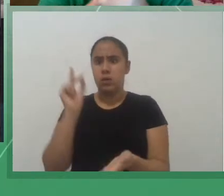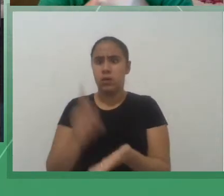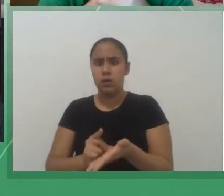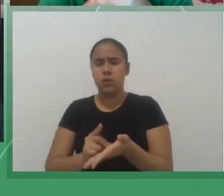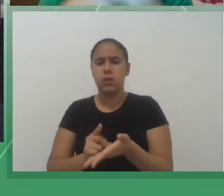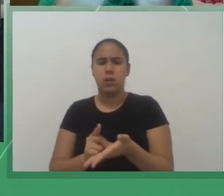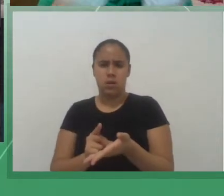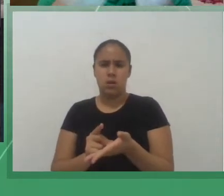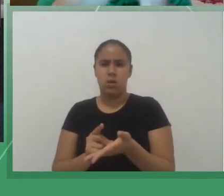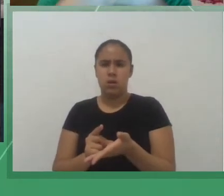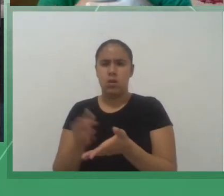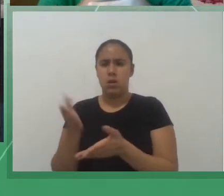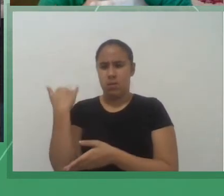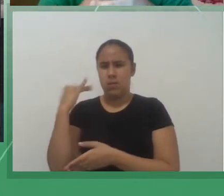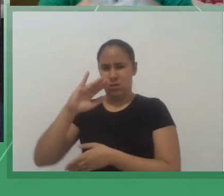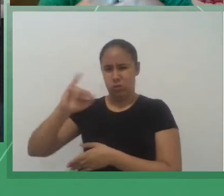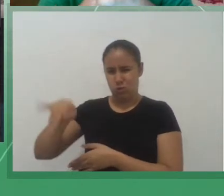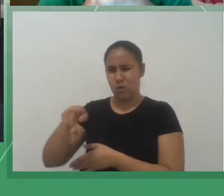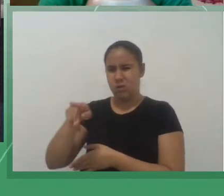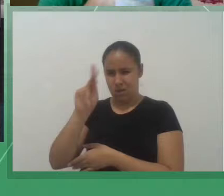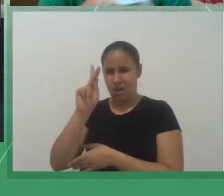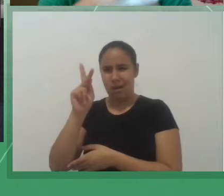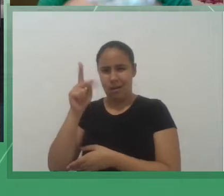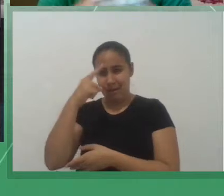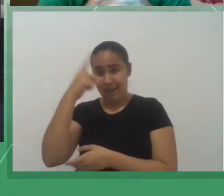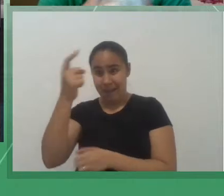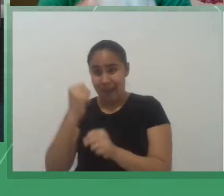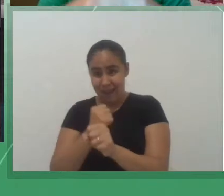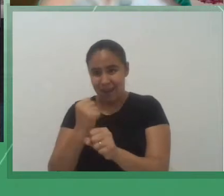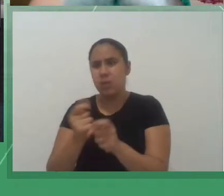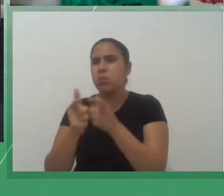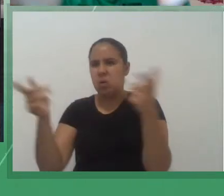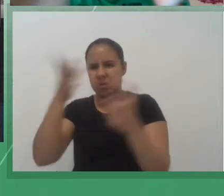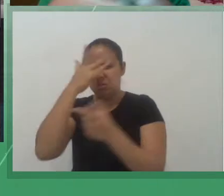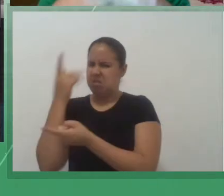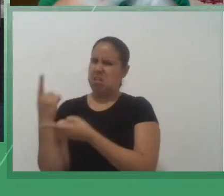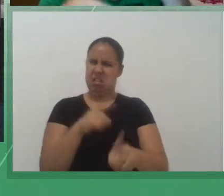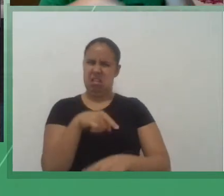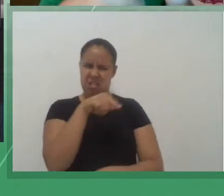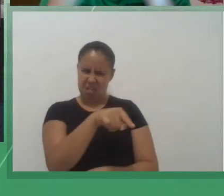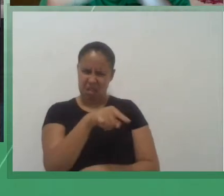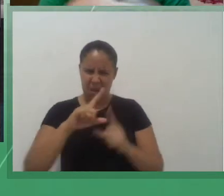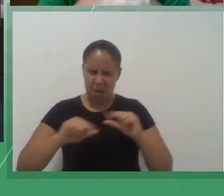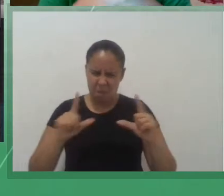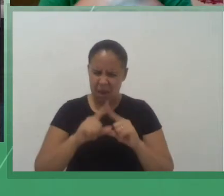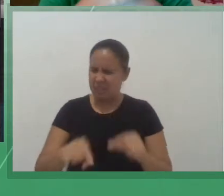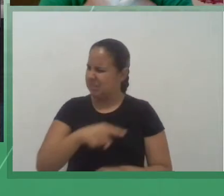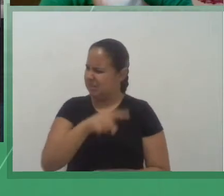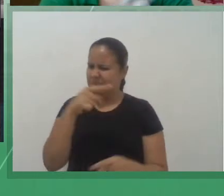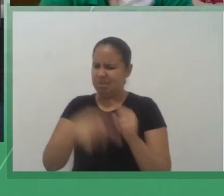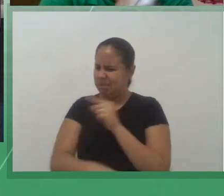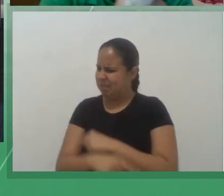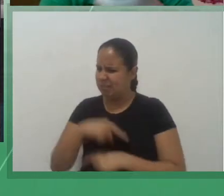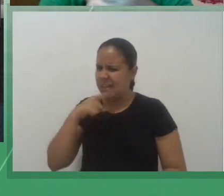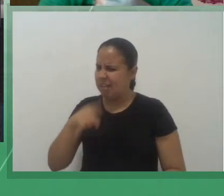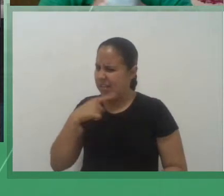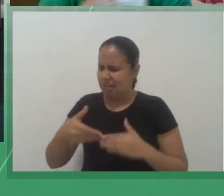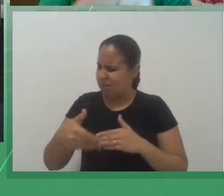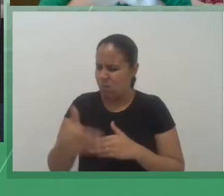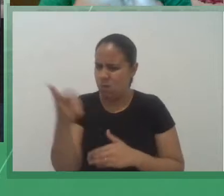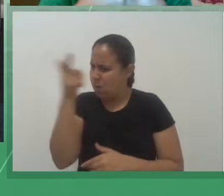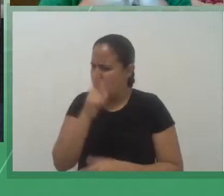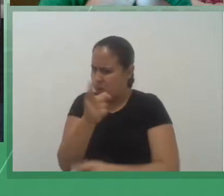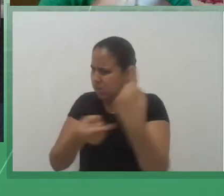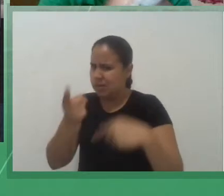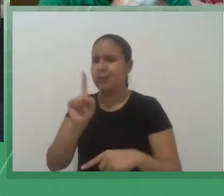a oposição foi muito forte ali né falando que Brasília era um grande elefante branco que não ia dar certo e tal e por fim